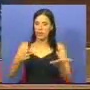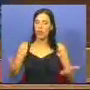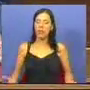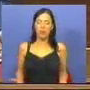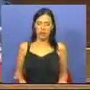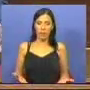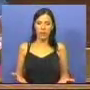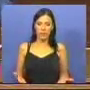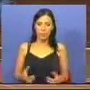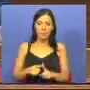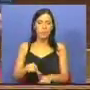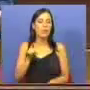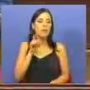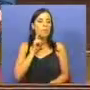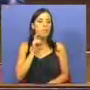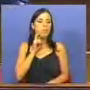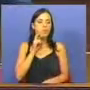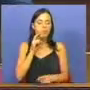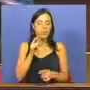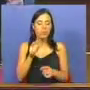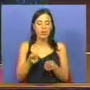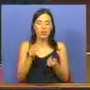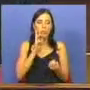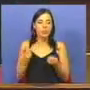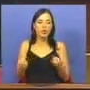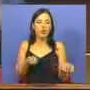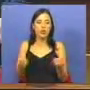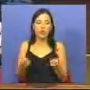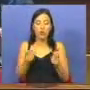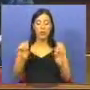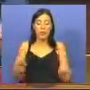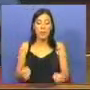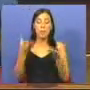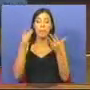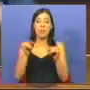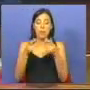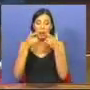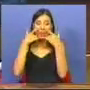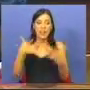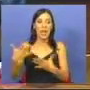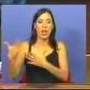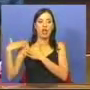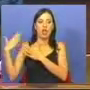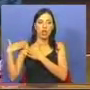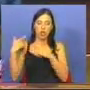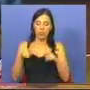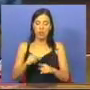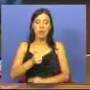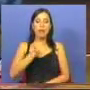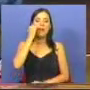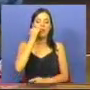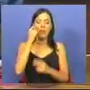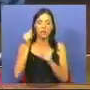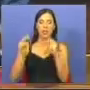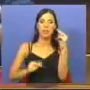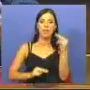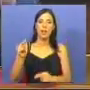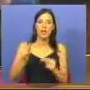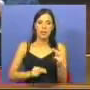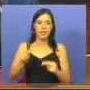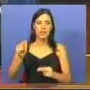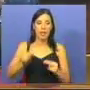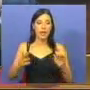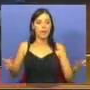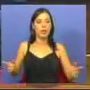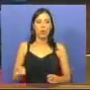para proteger acionistas e gestores que foram os principais responsáveis por essa crise financeira. E